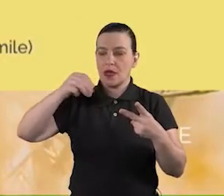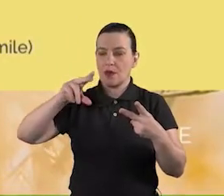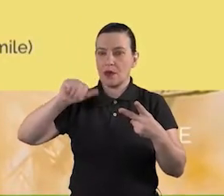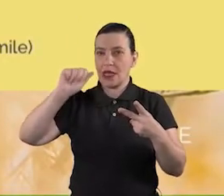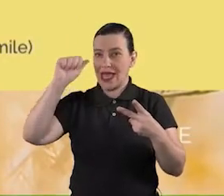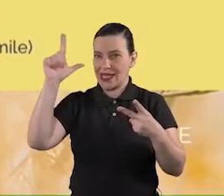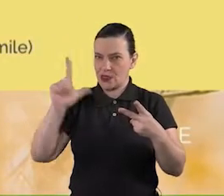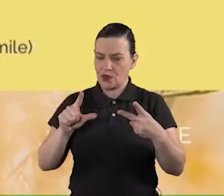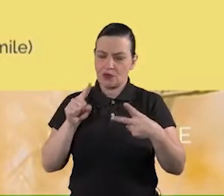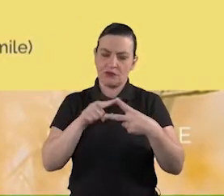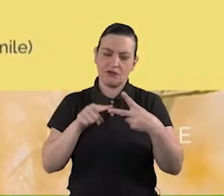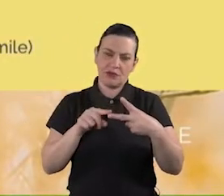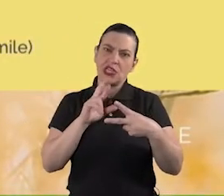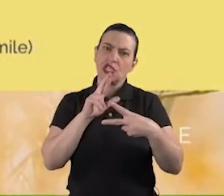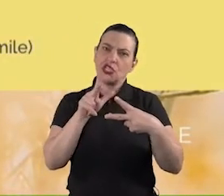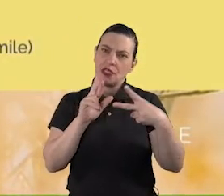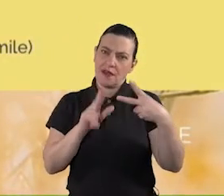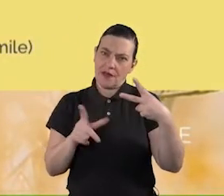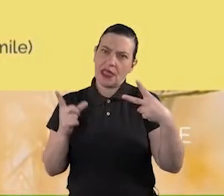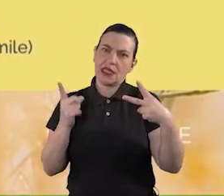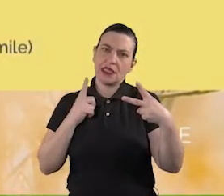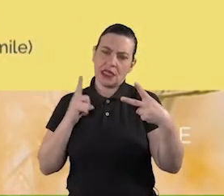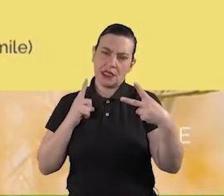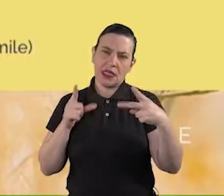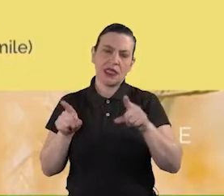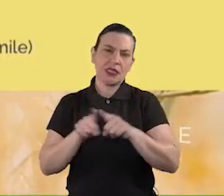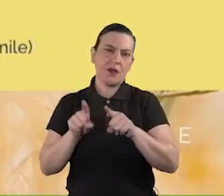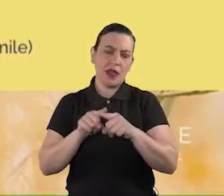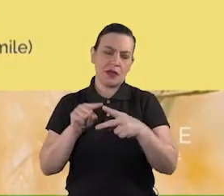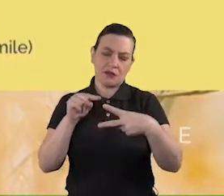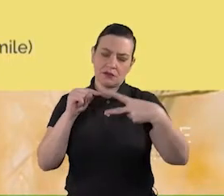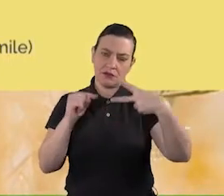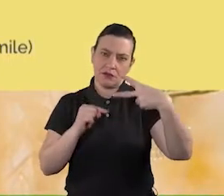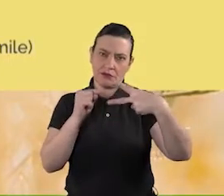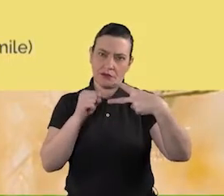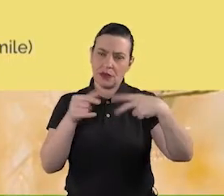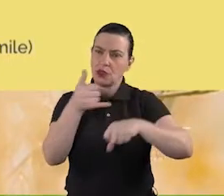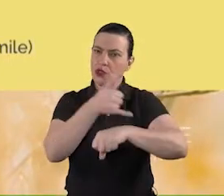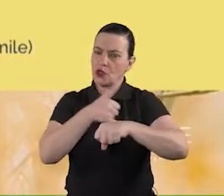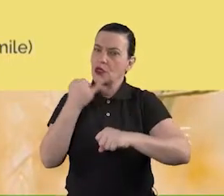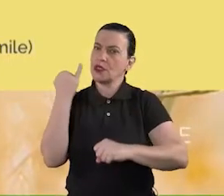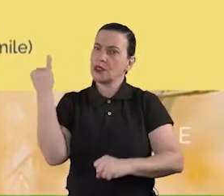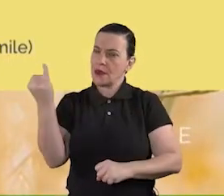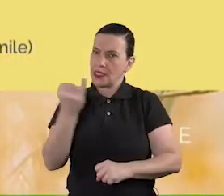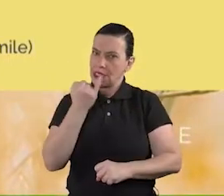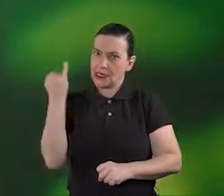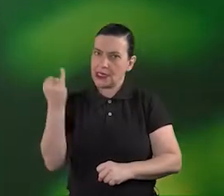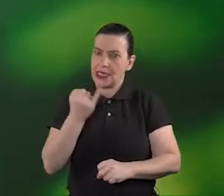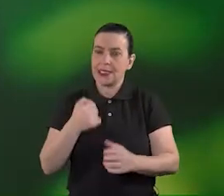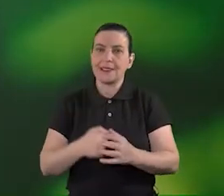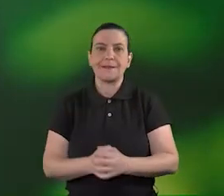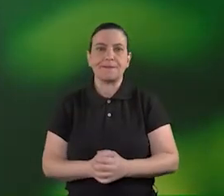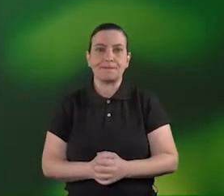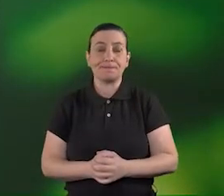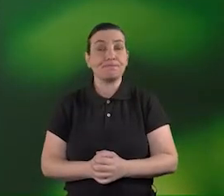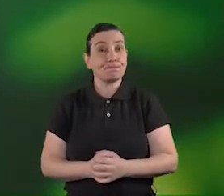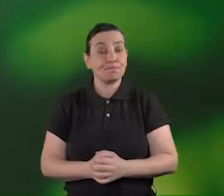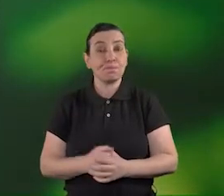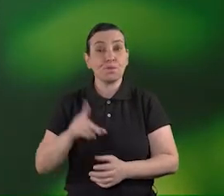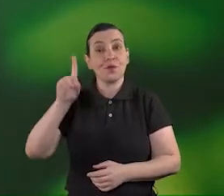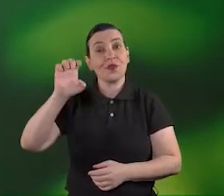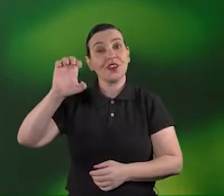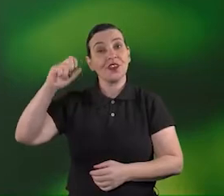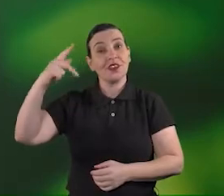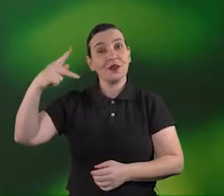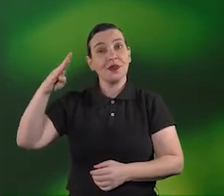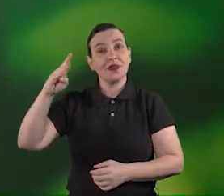existem algumas diferenças e sobreposições entre esses dois óleos essenciais de camomila o Deep Blue tem